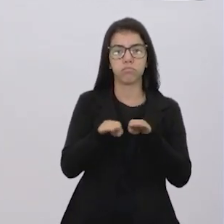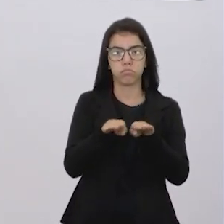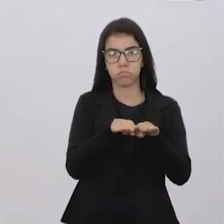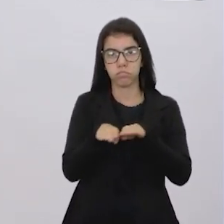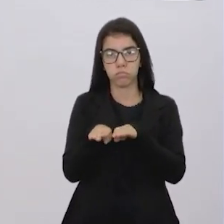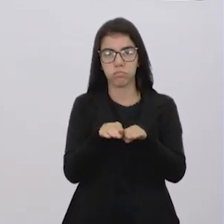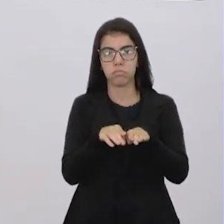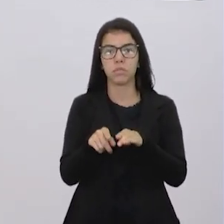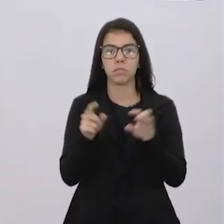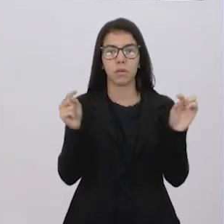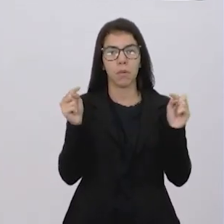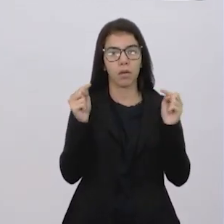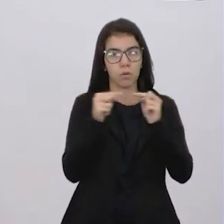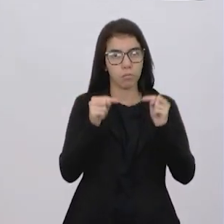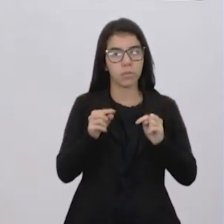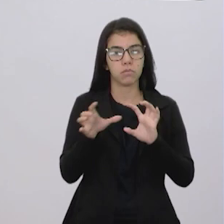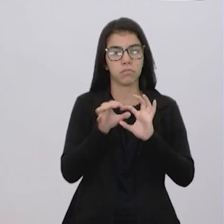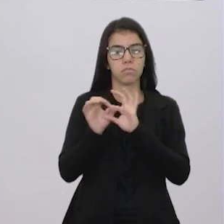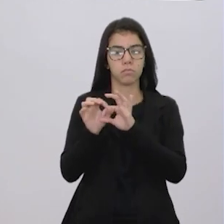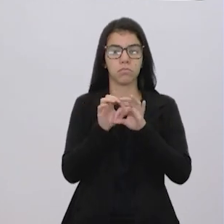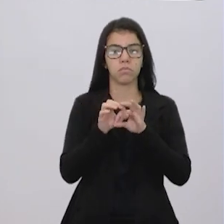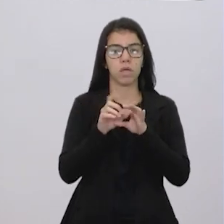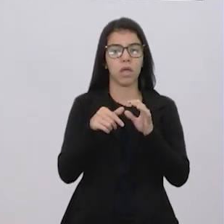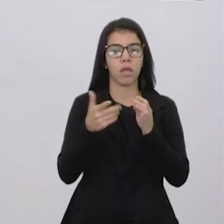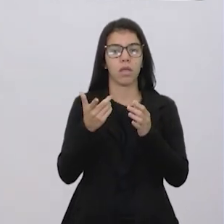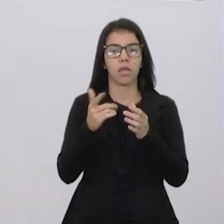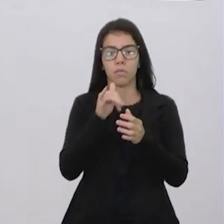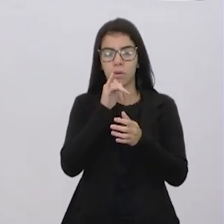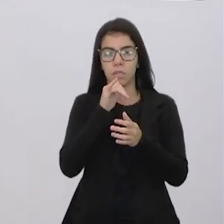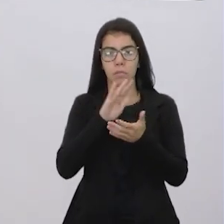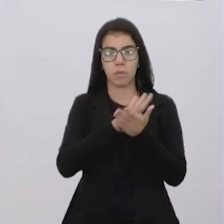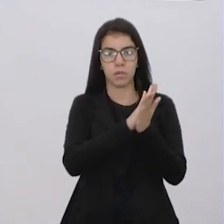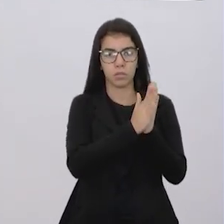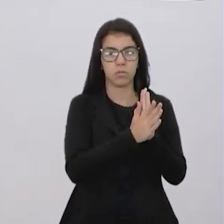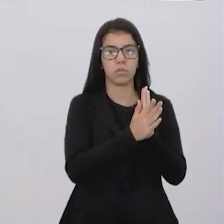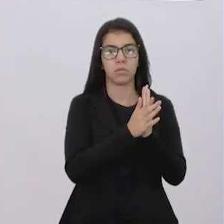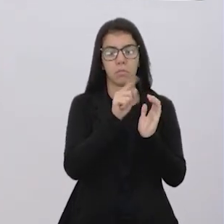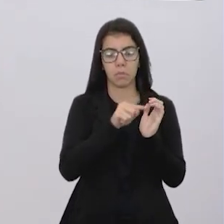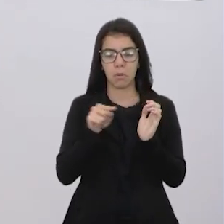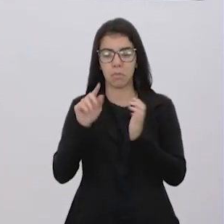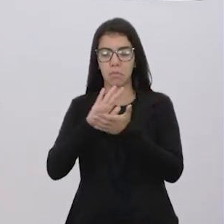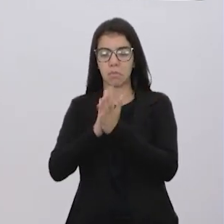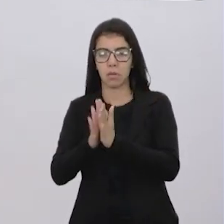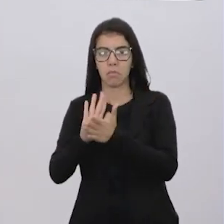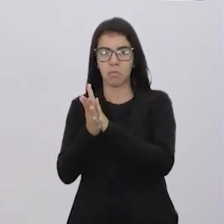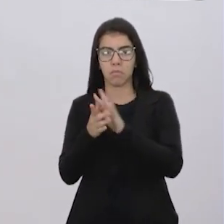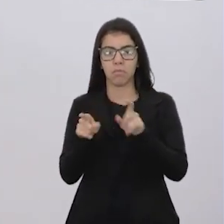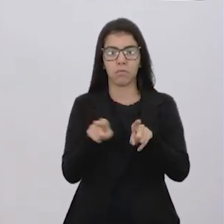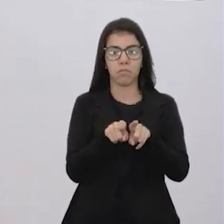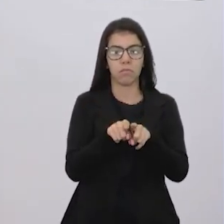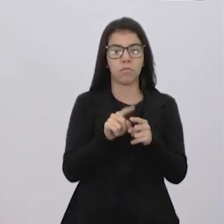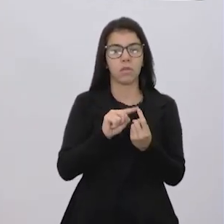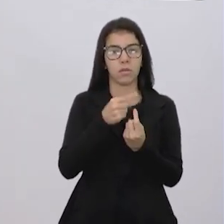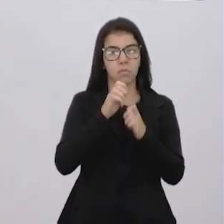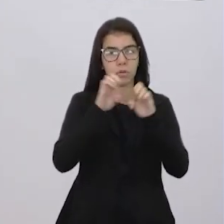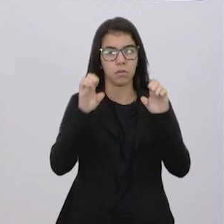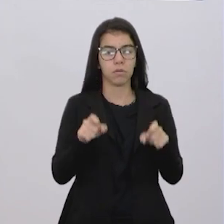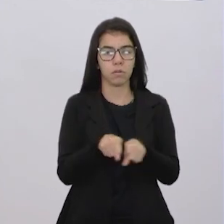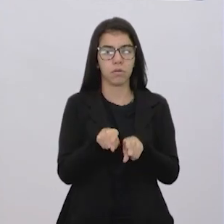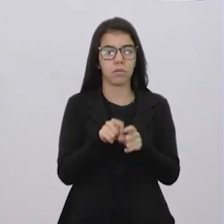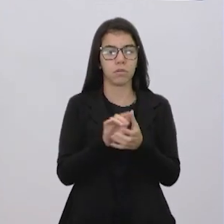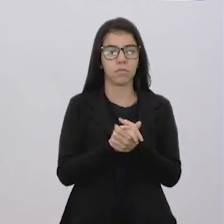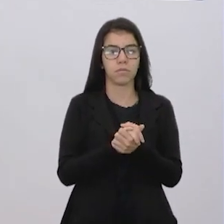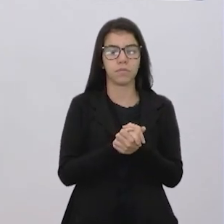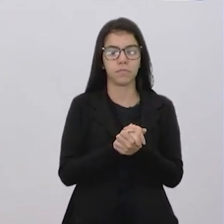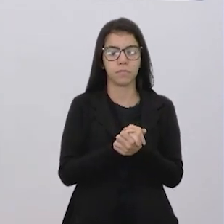converse e eu não tenho um caos nessa ponta ou nessa, ou enfim. E toda aquela estrutura, né? Porque para o